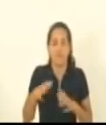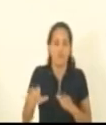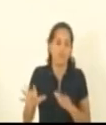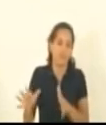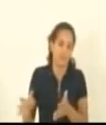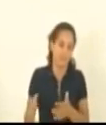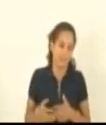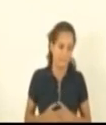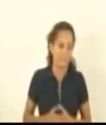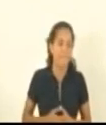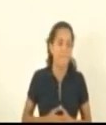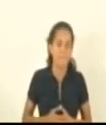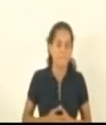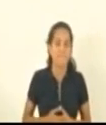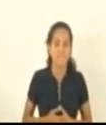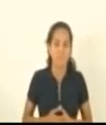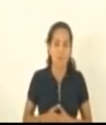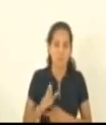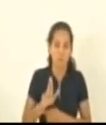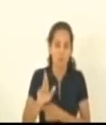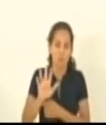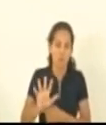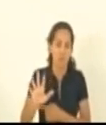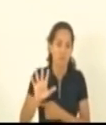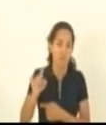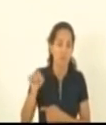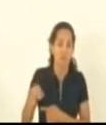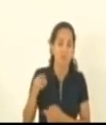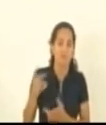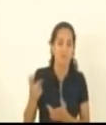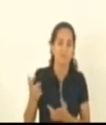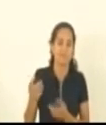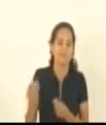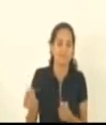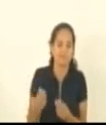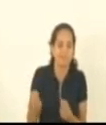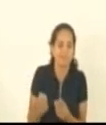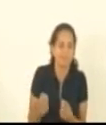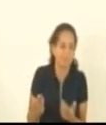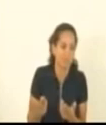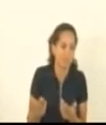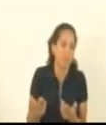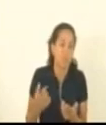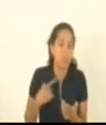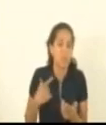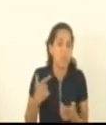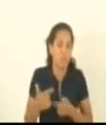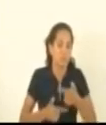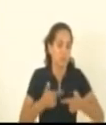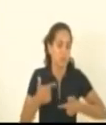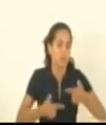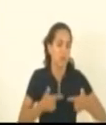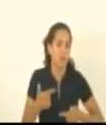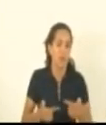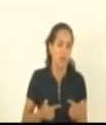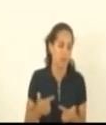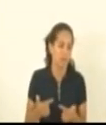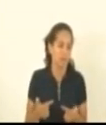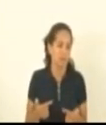a nossa Procuradoria Geral que tem feito um excelente trabalho para que nós